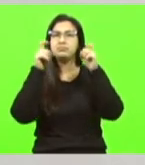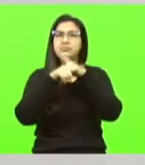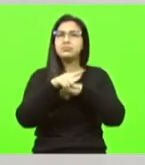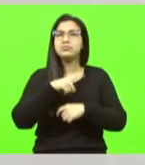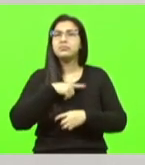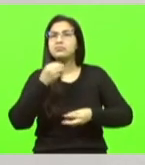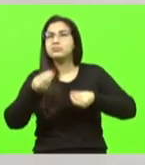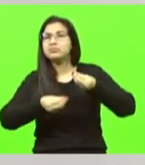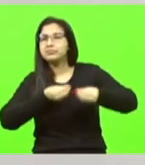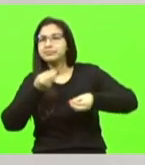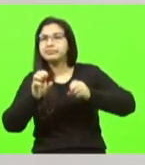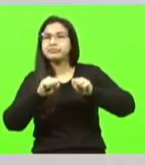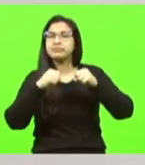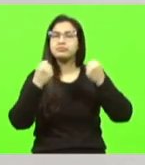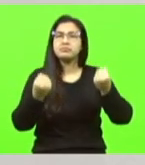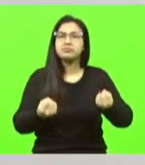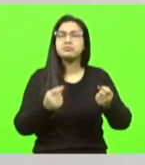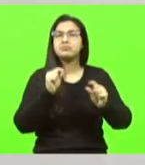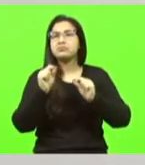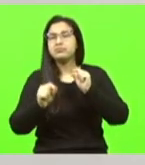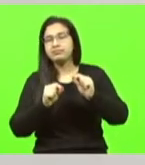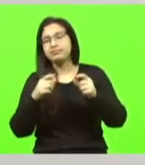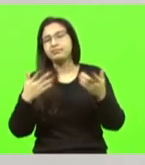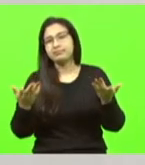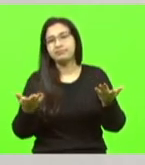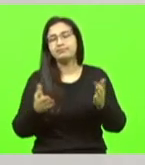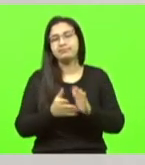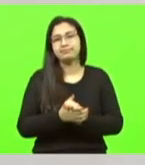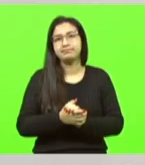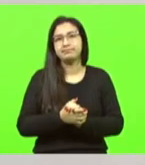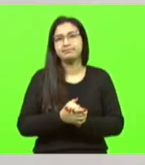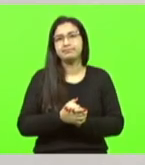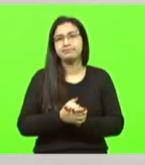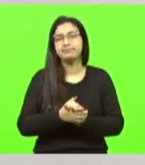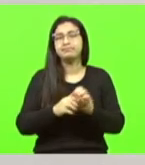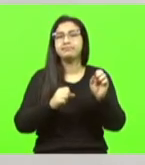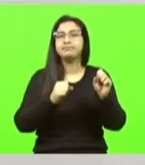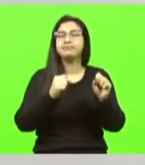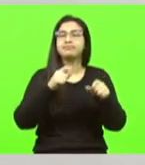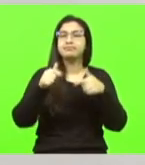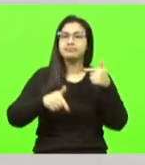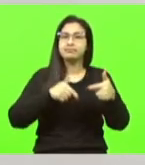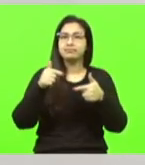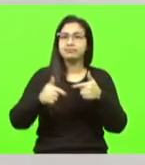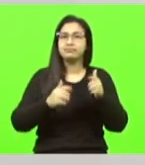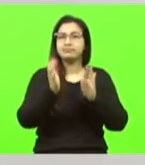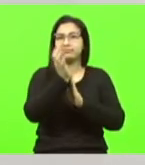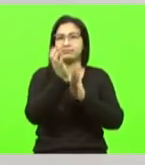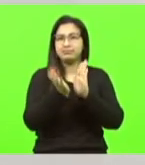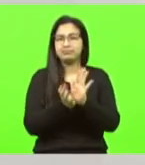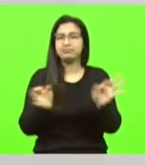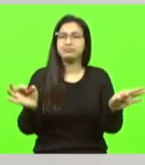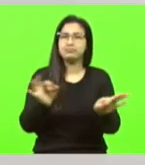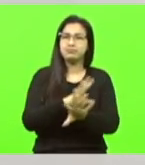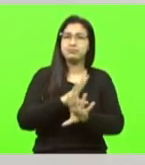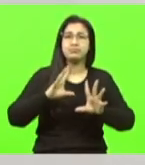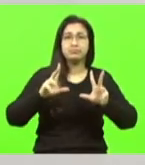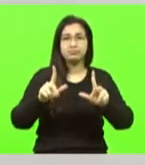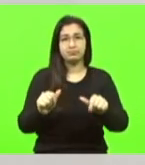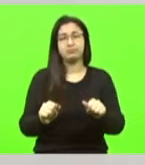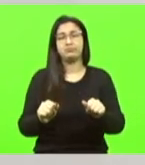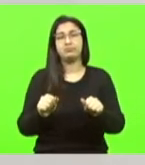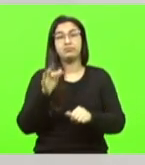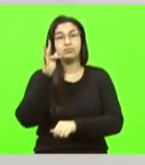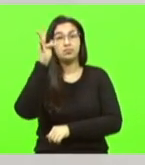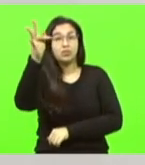enfrenta. Urge trabalharmos para desburocratizar o sistema como um todo e podemos enxergar o futuro promissor